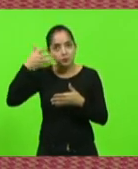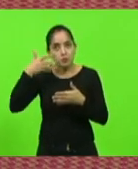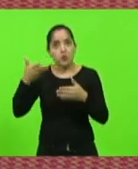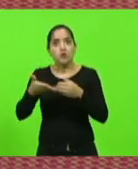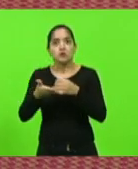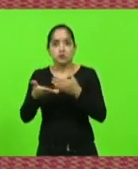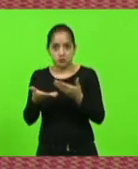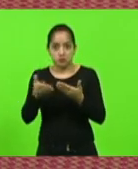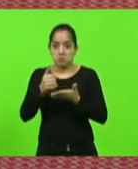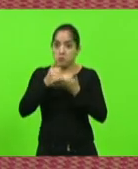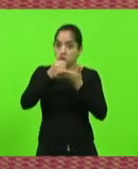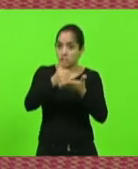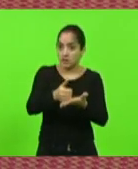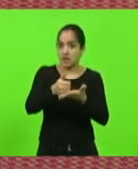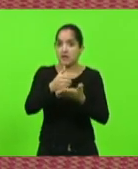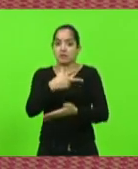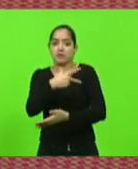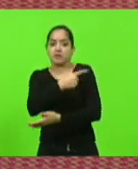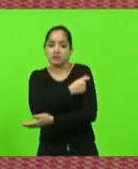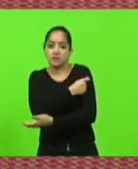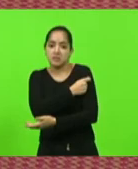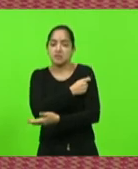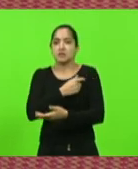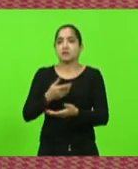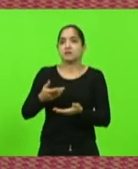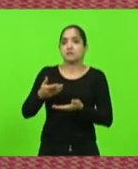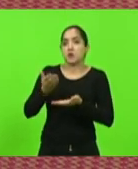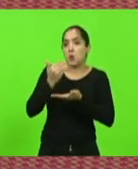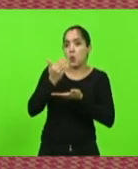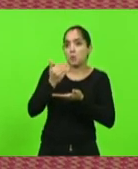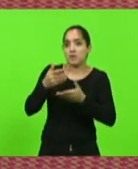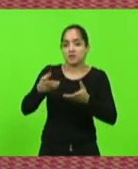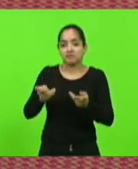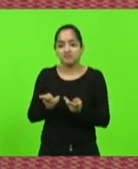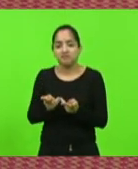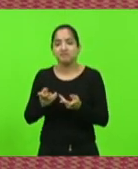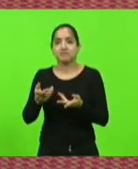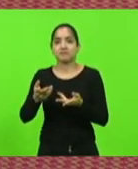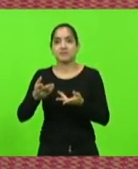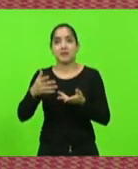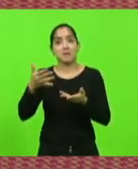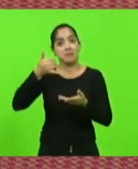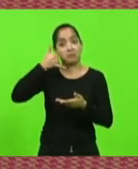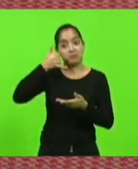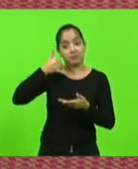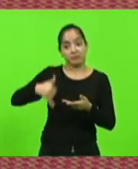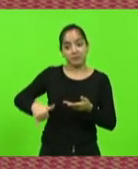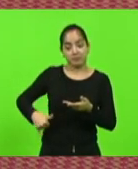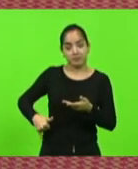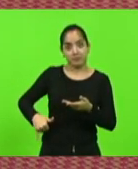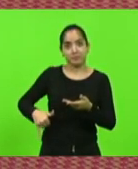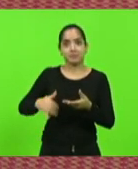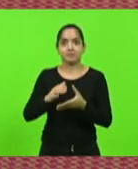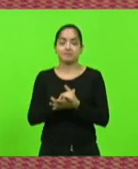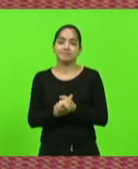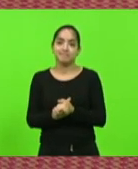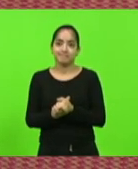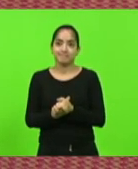aqueles que pregam, vacina no braço e comida no prato, mas está muito mais para iPhone na mão e iFood no portão.